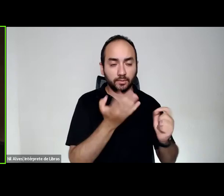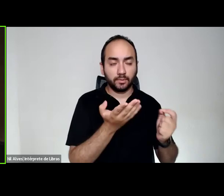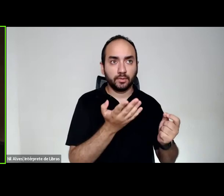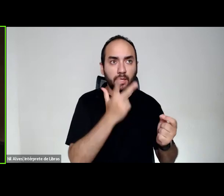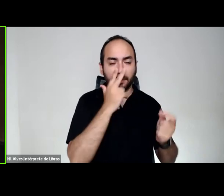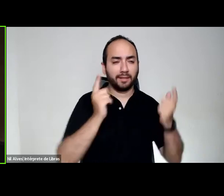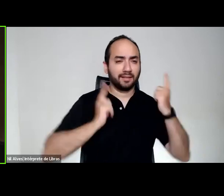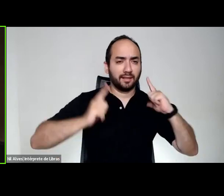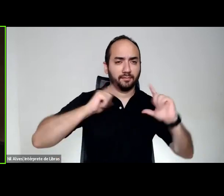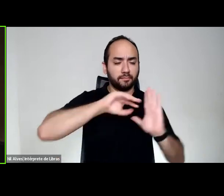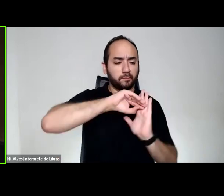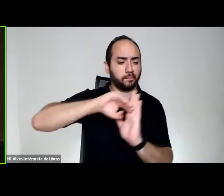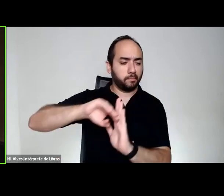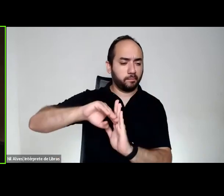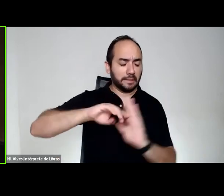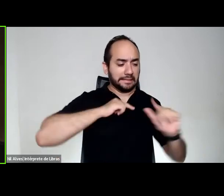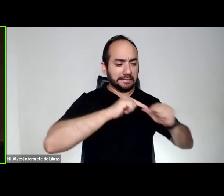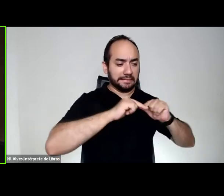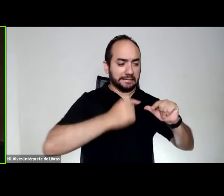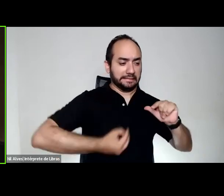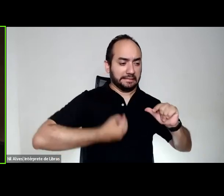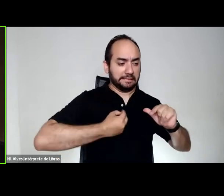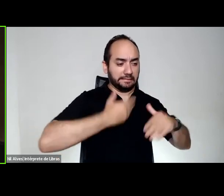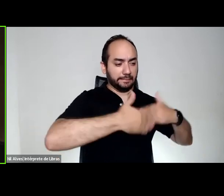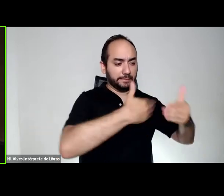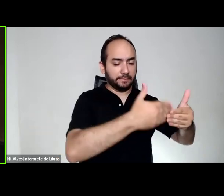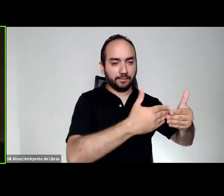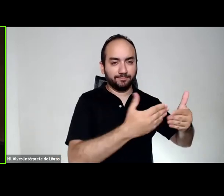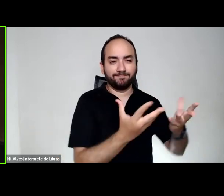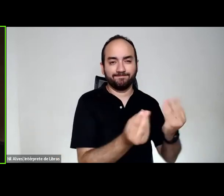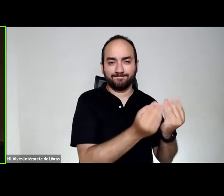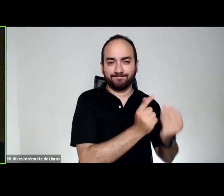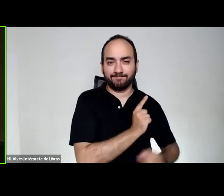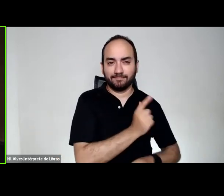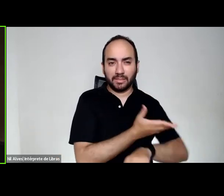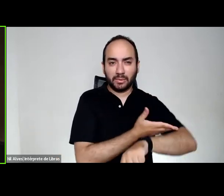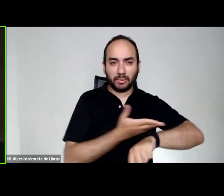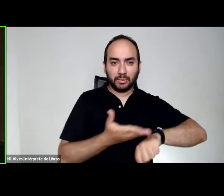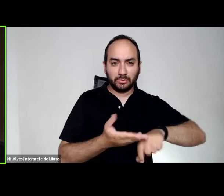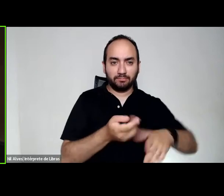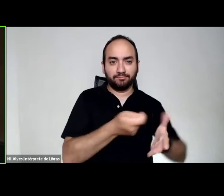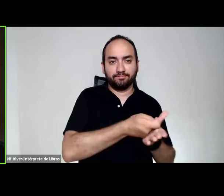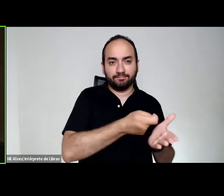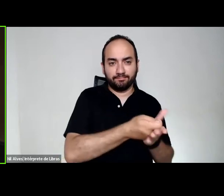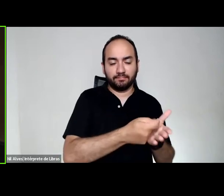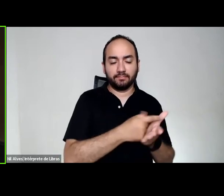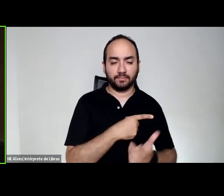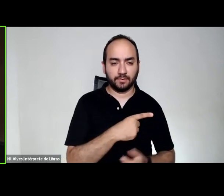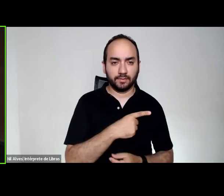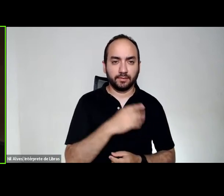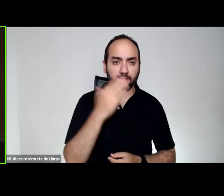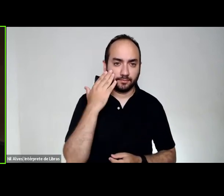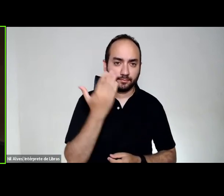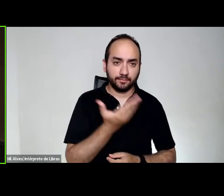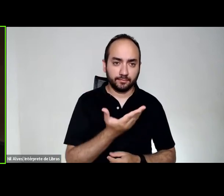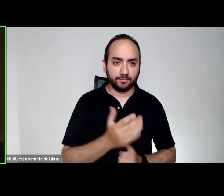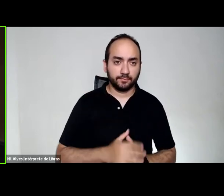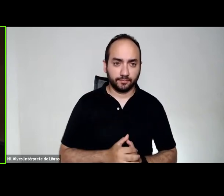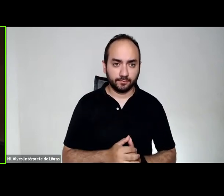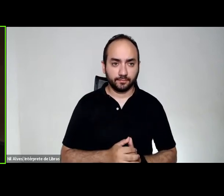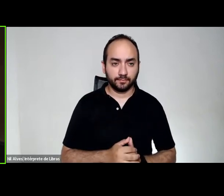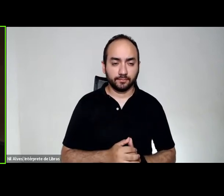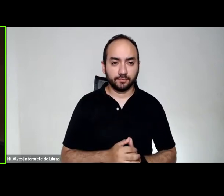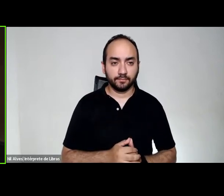seu lazer de lado para viver as suas rotinas, enfim, as exigências que as nossas rotinas nos